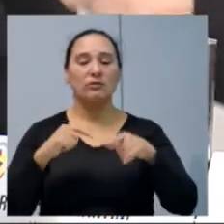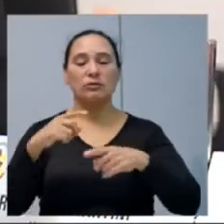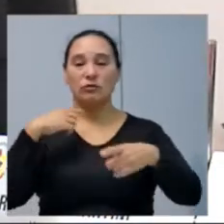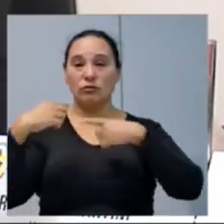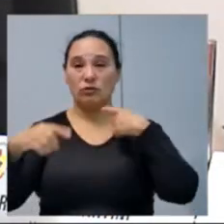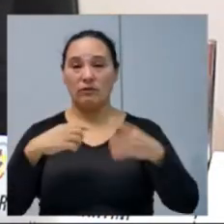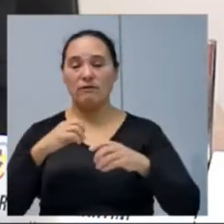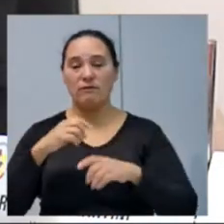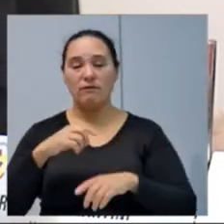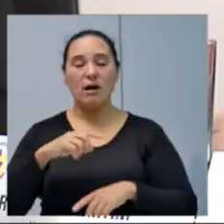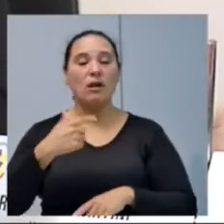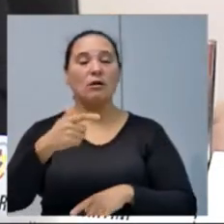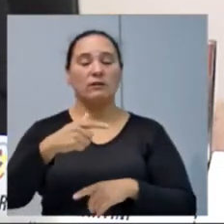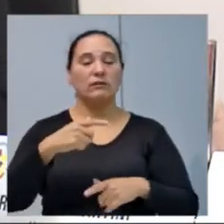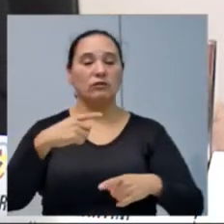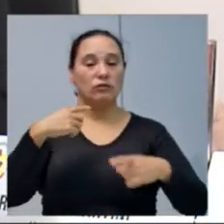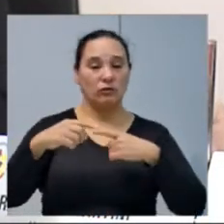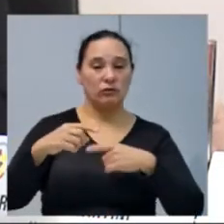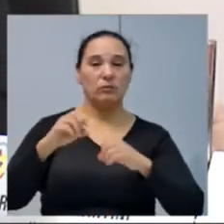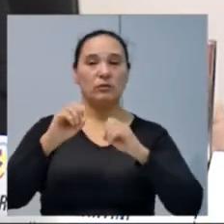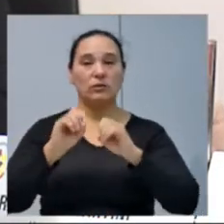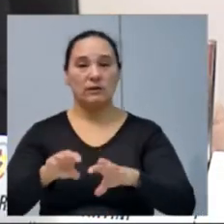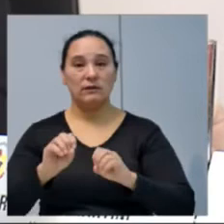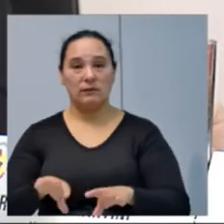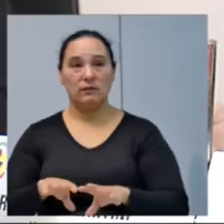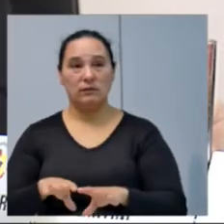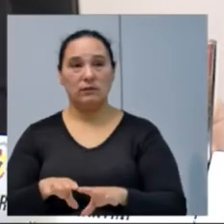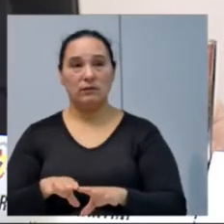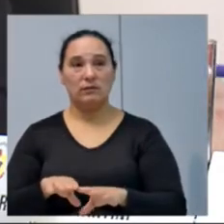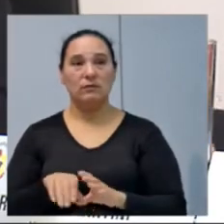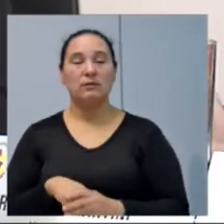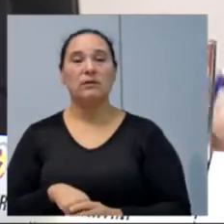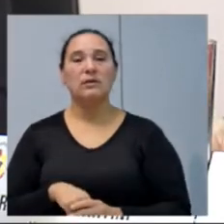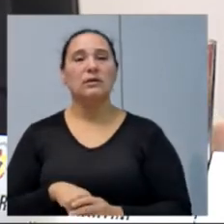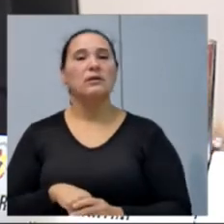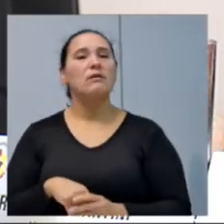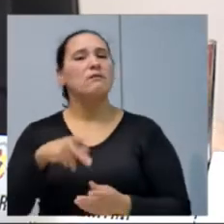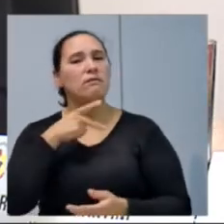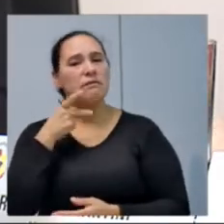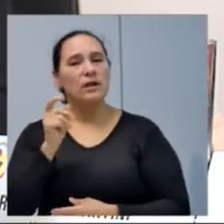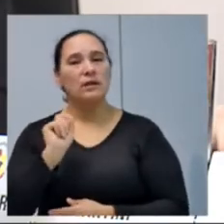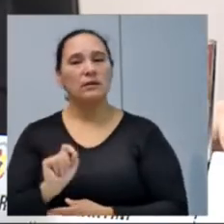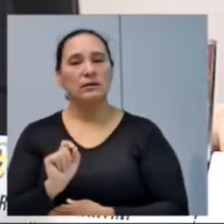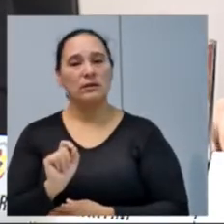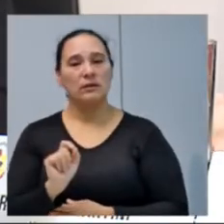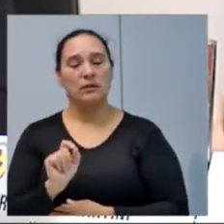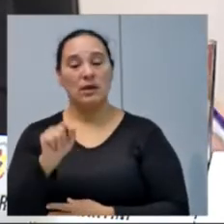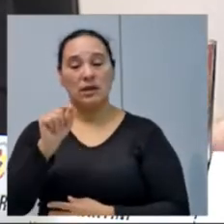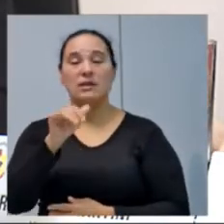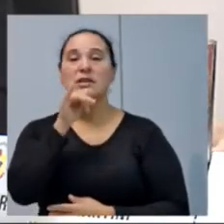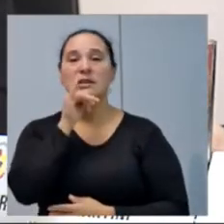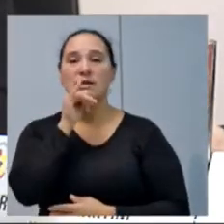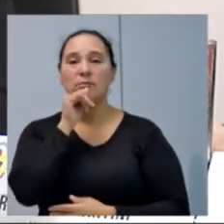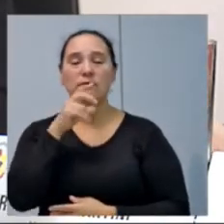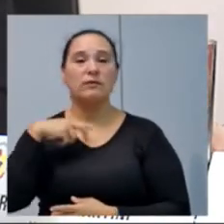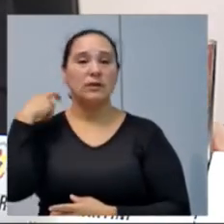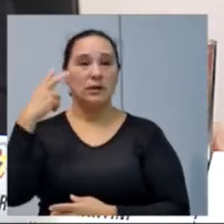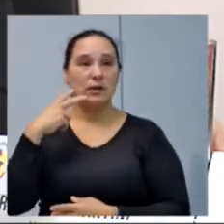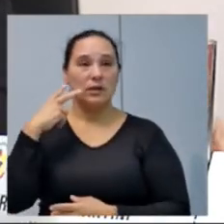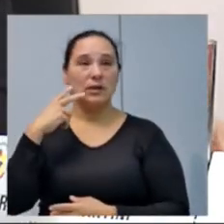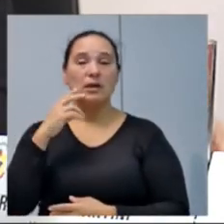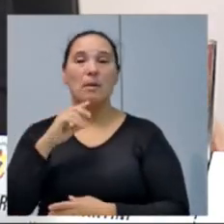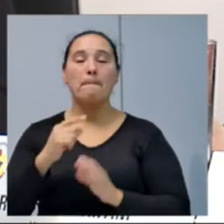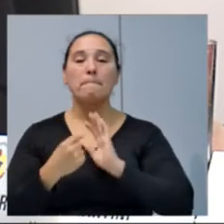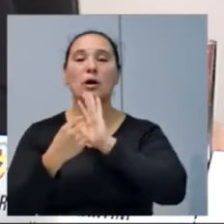discutimos aqui em várias oportunidades que estão na educação, registrar que esse exemplo, vereador, aqui